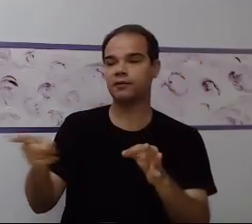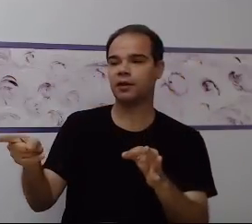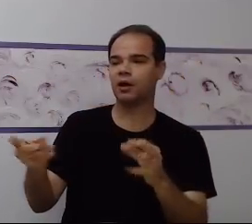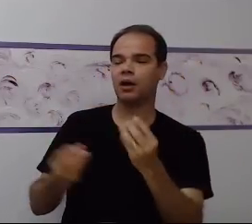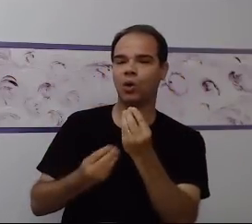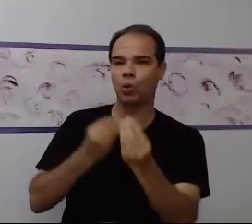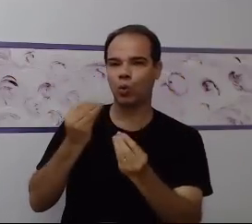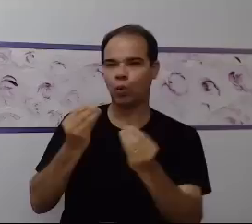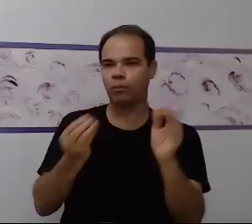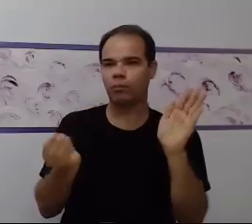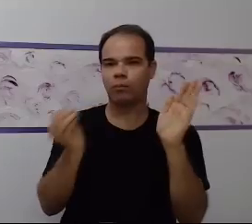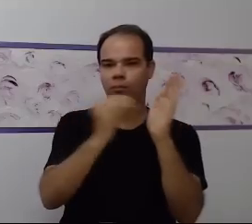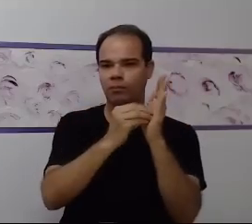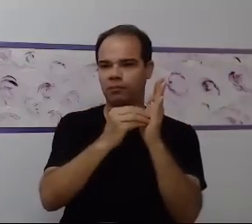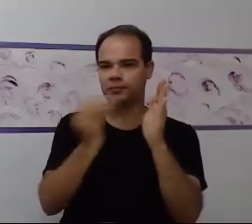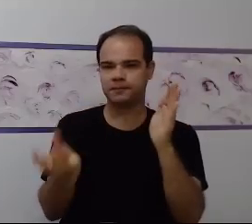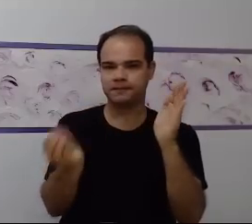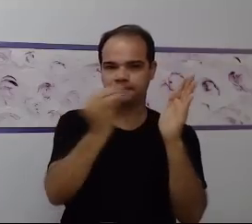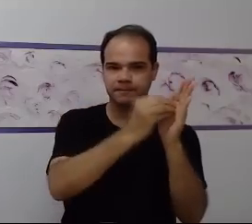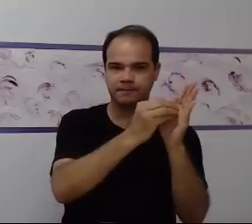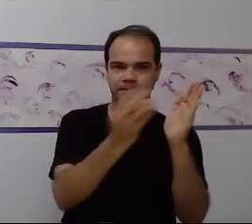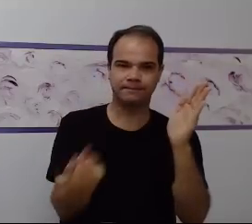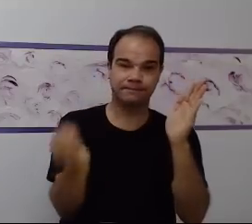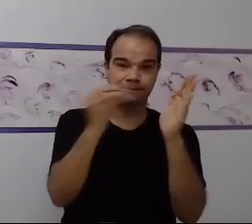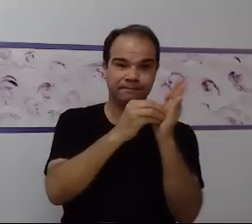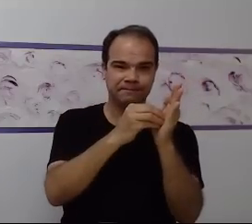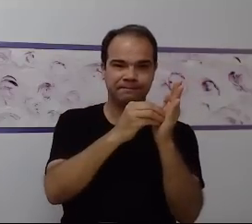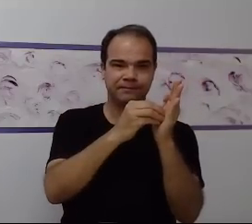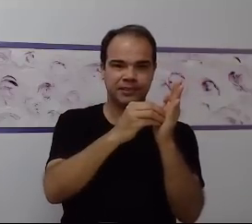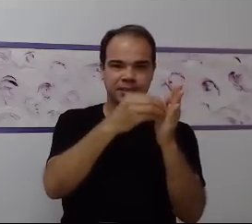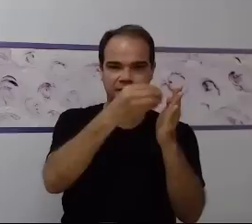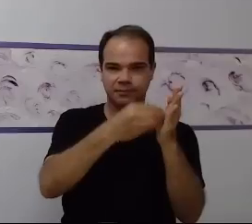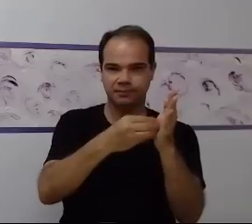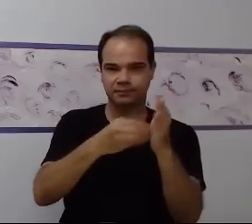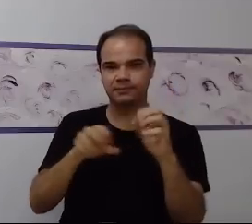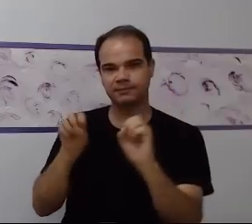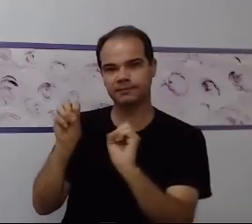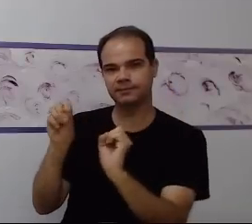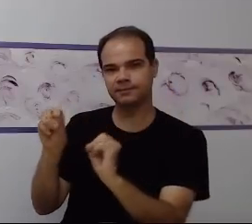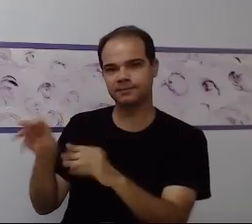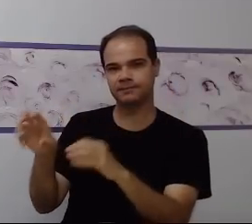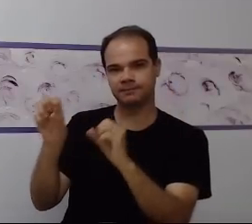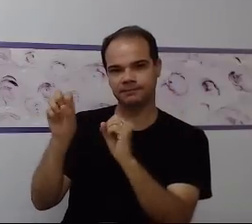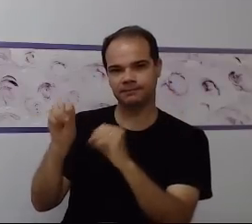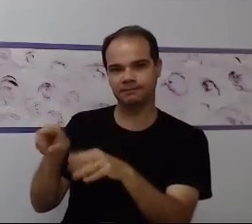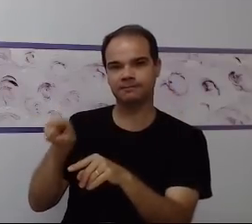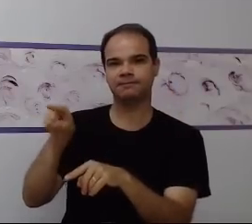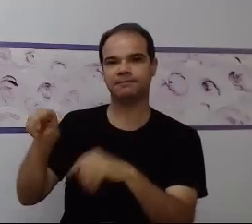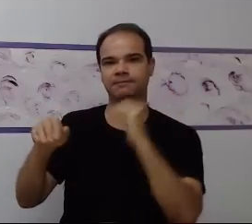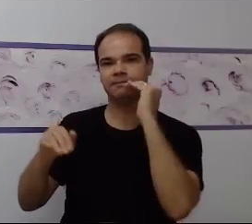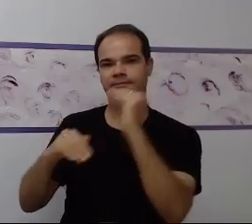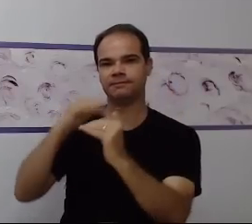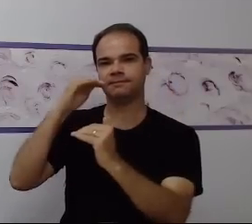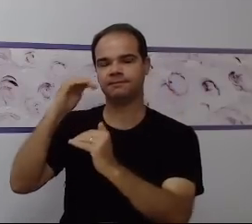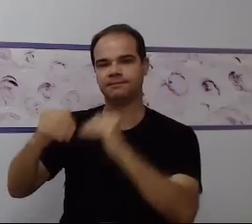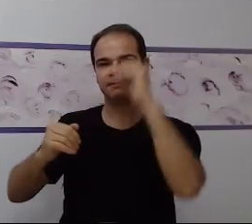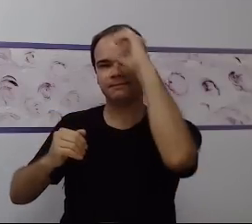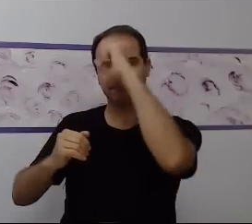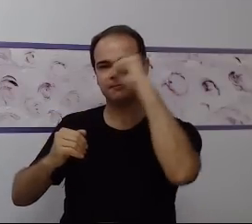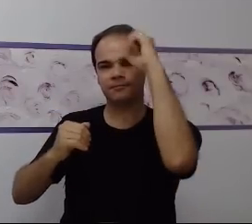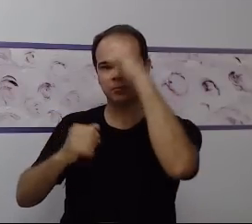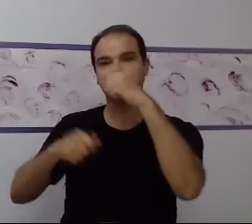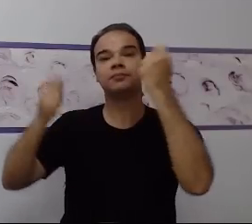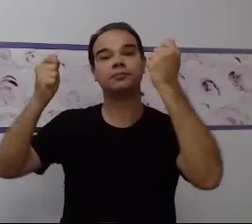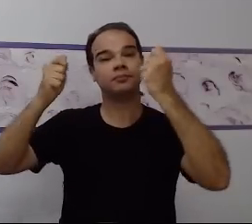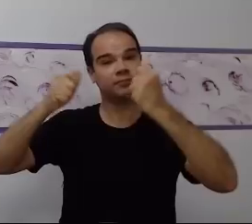e humanização desse planejamento. Então, é trabalhar em cima do que aquele indivíduo produz. É trabalhar em